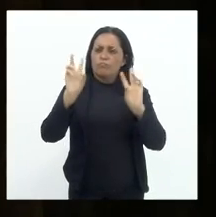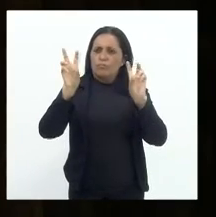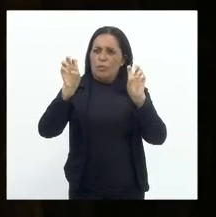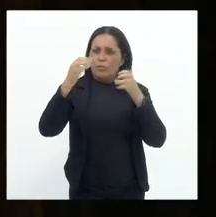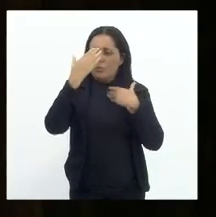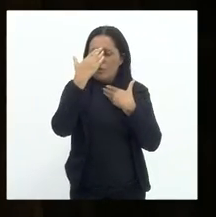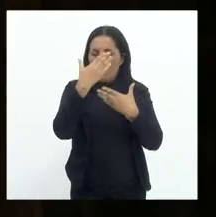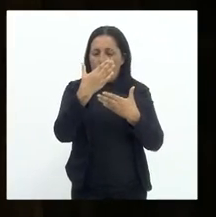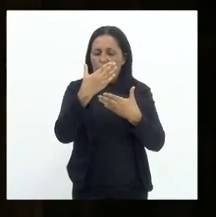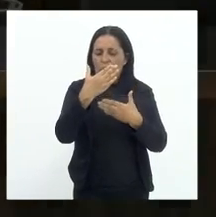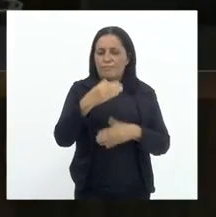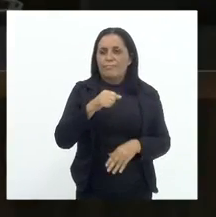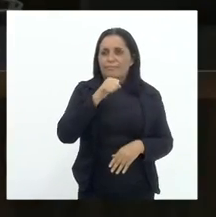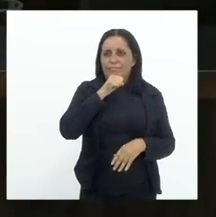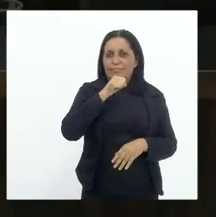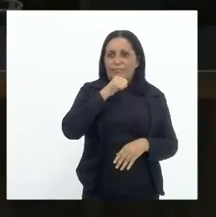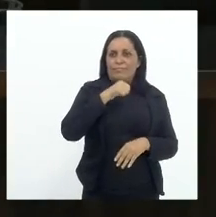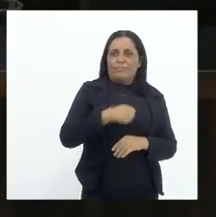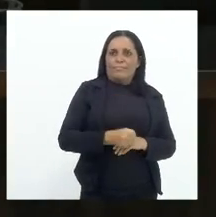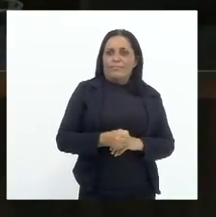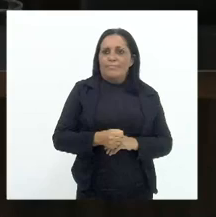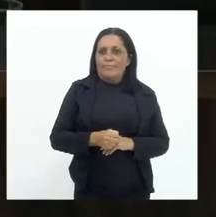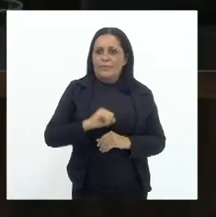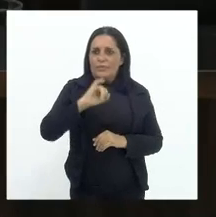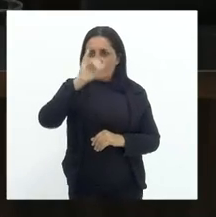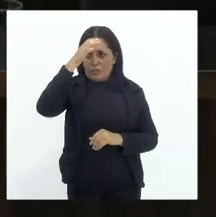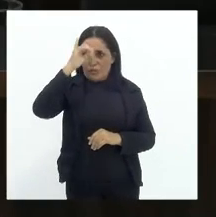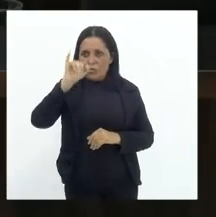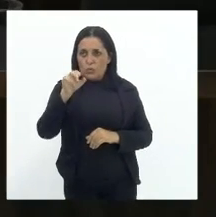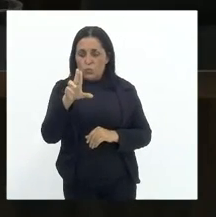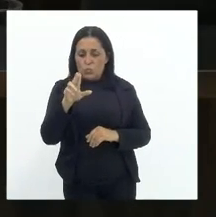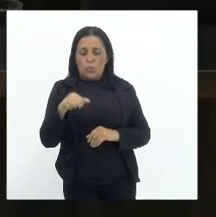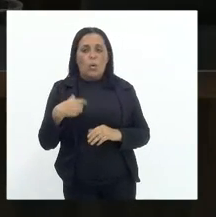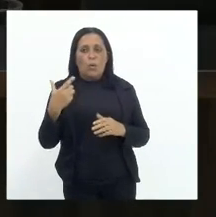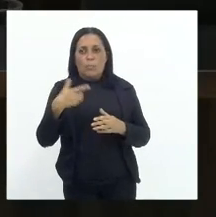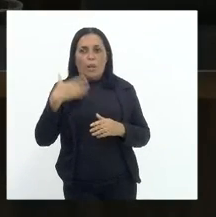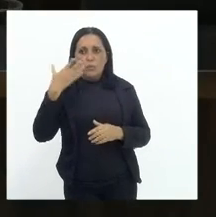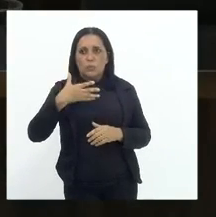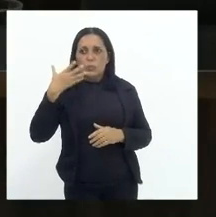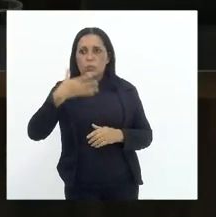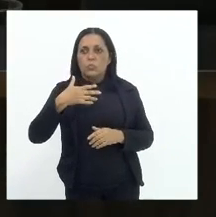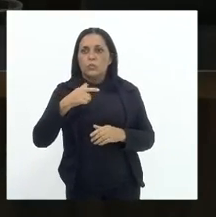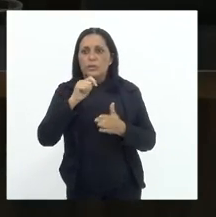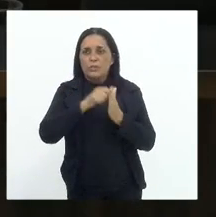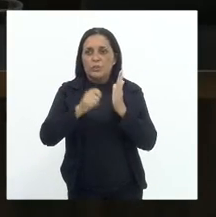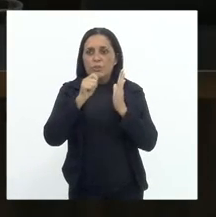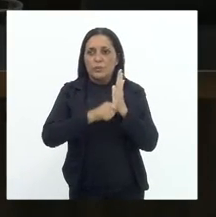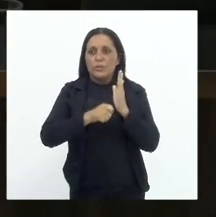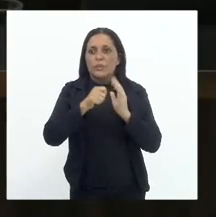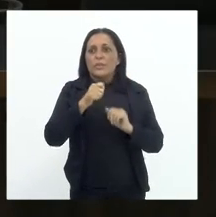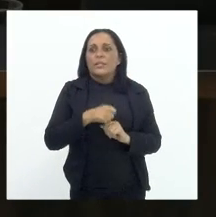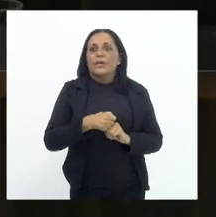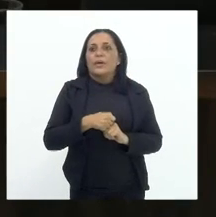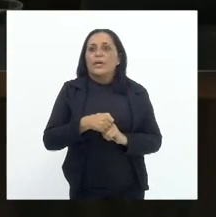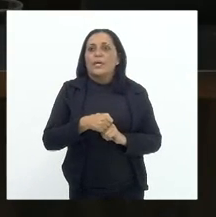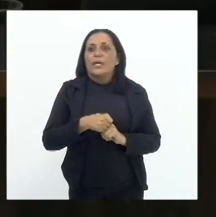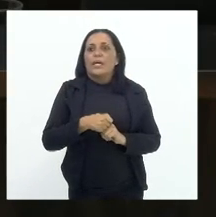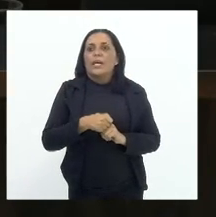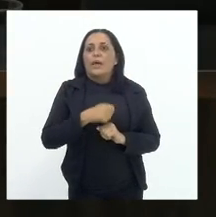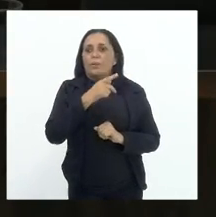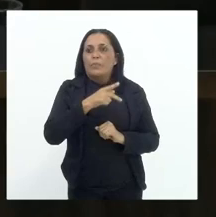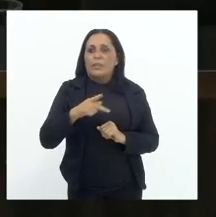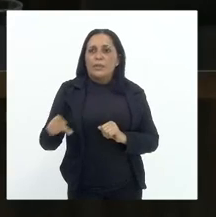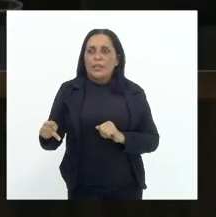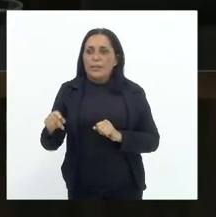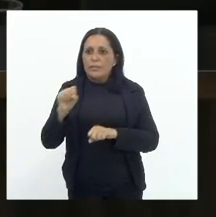obrigado, senhora presidente. Não havendo mais oradores inscritos, a presidência suspende a sessão